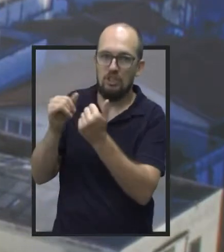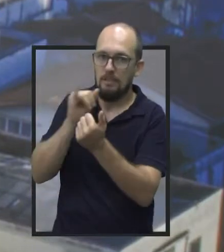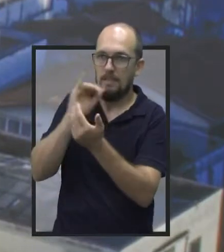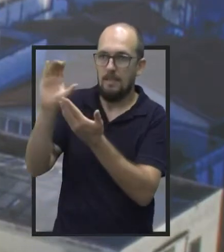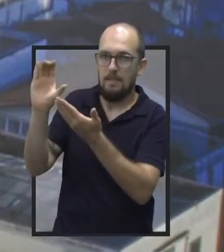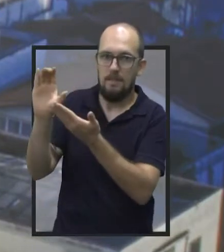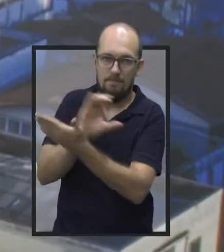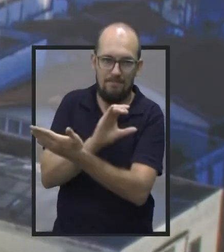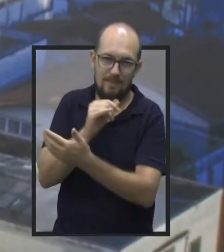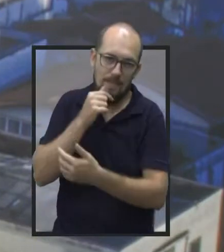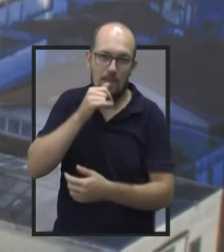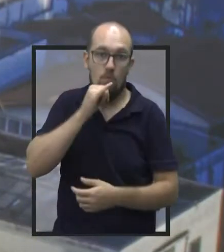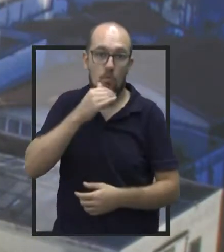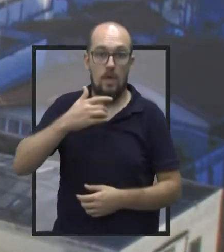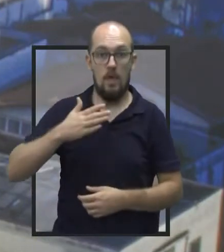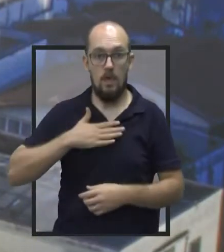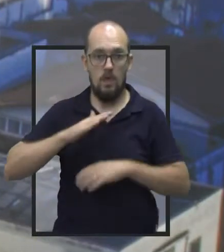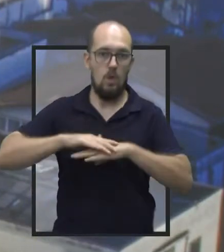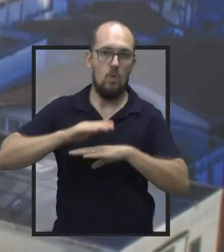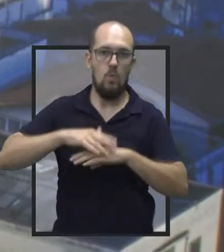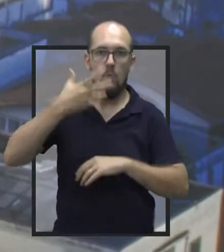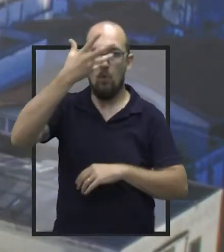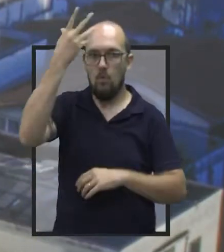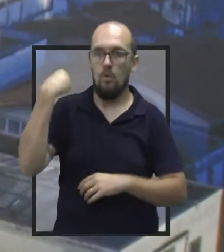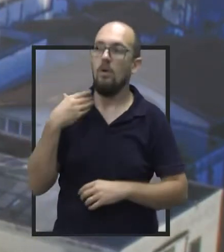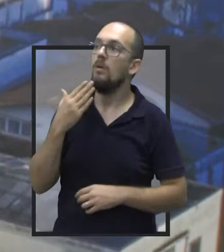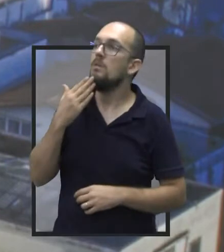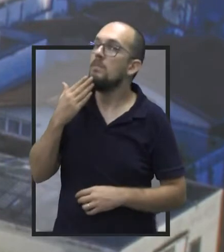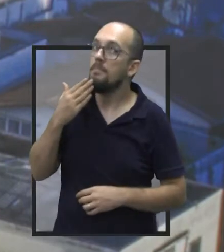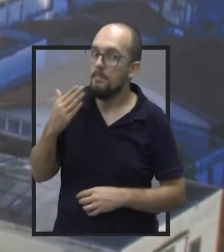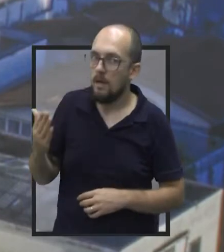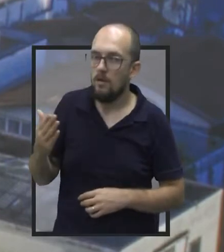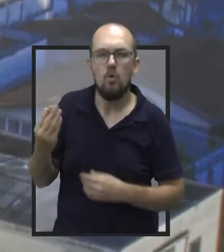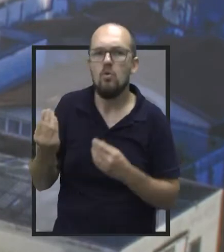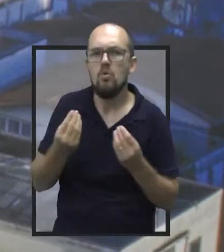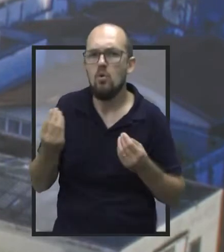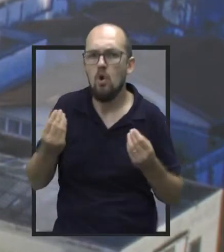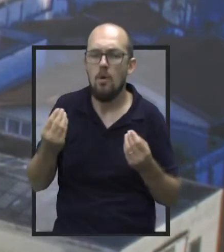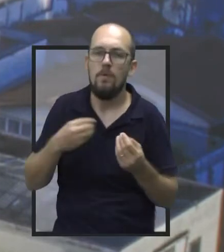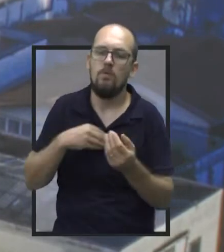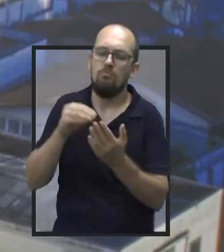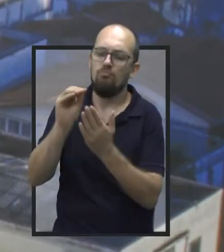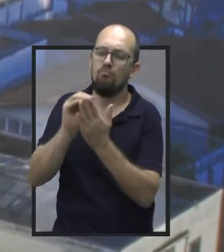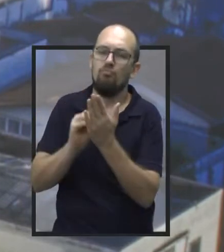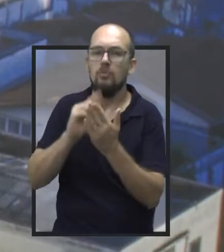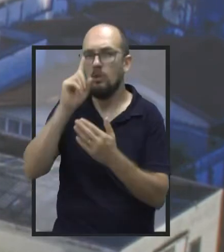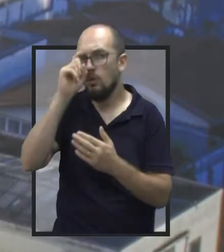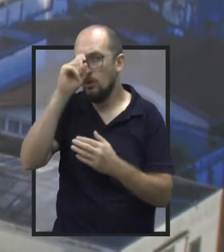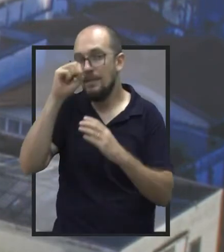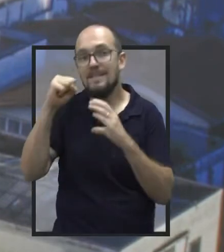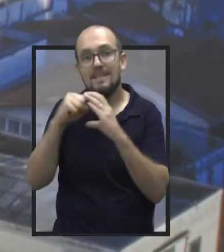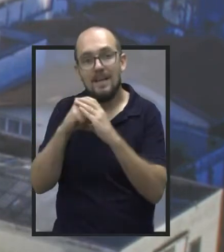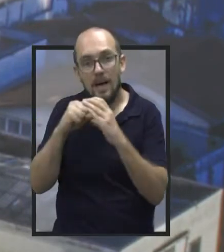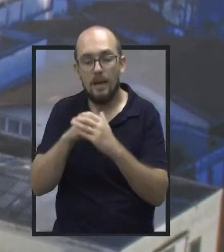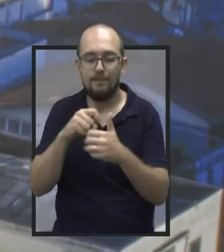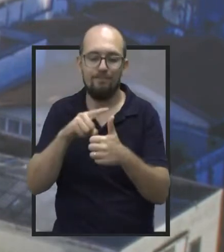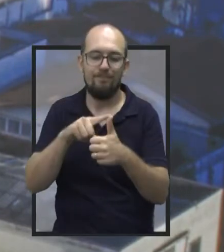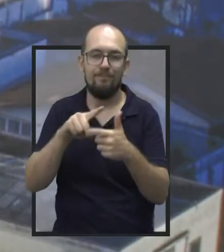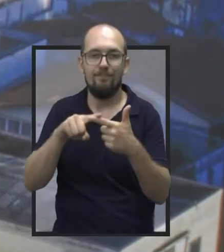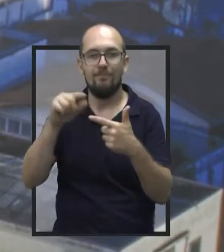quando eu vou fazer pedidos de emendas, eu deixo os pedidos tanto para Santa Casa, Hospital Maró Carvalho,